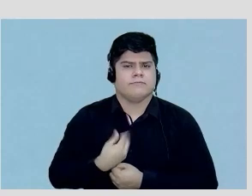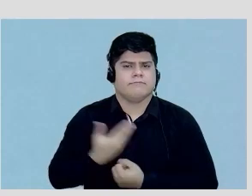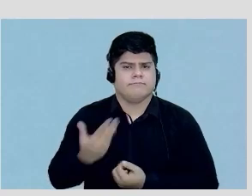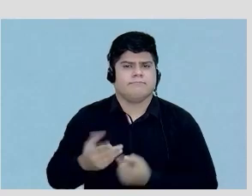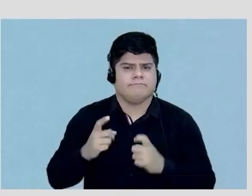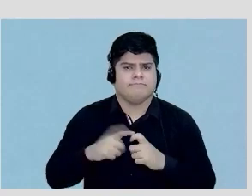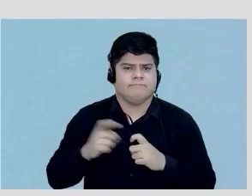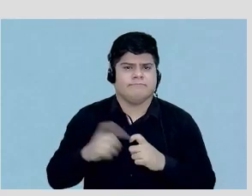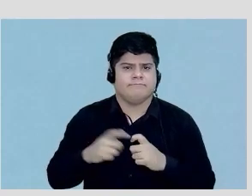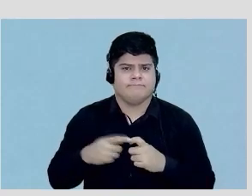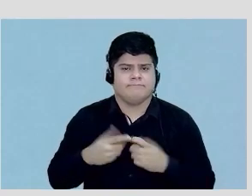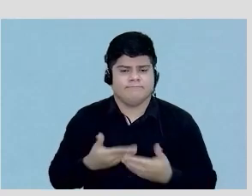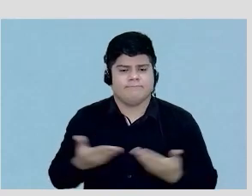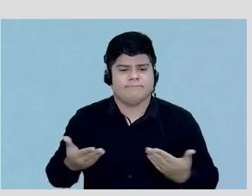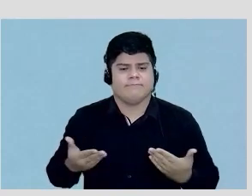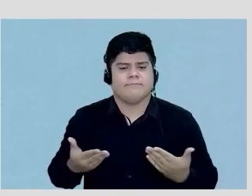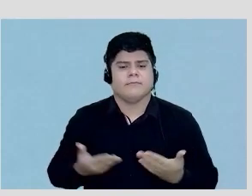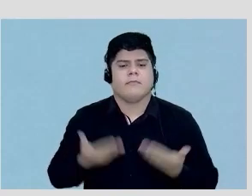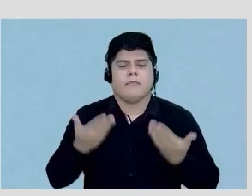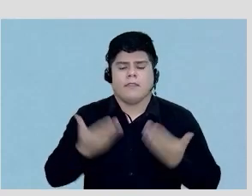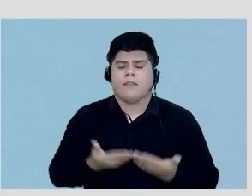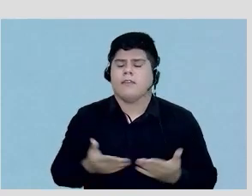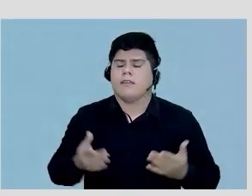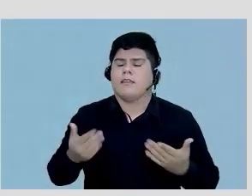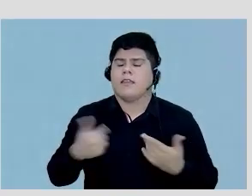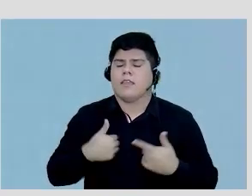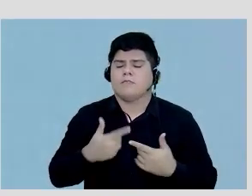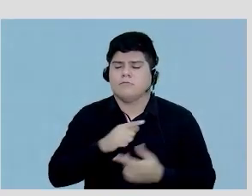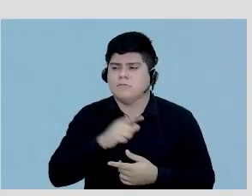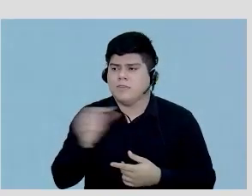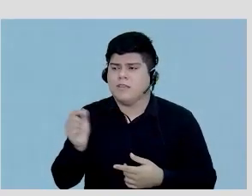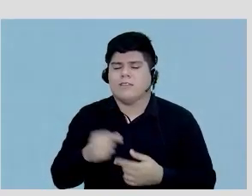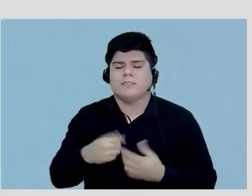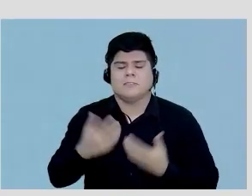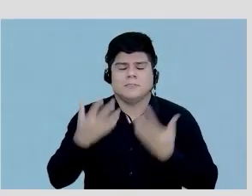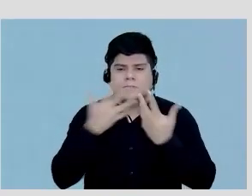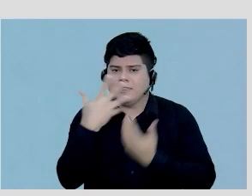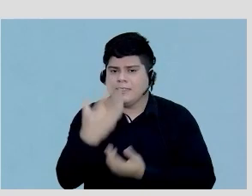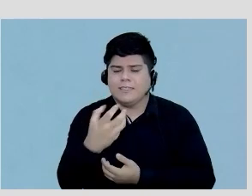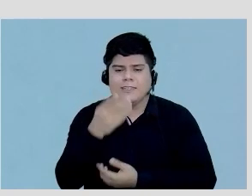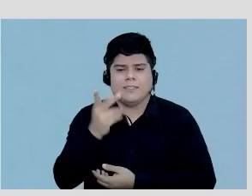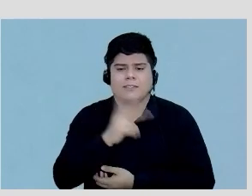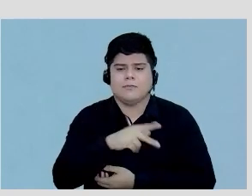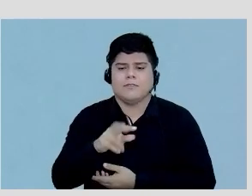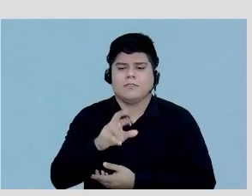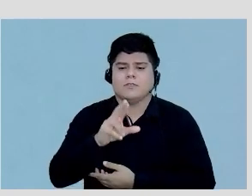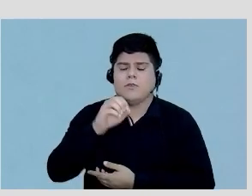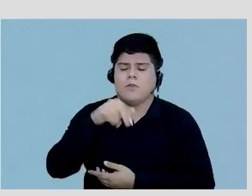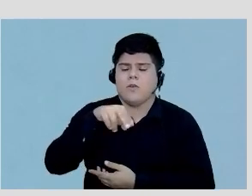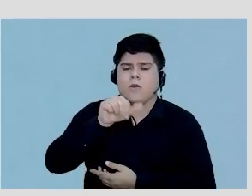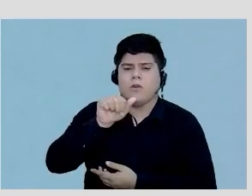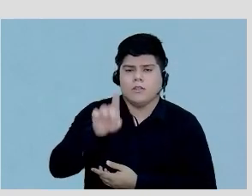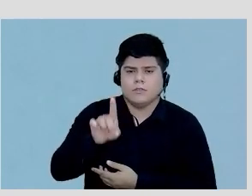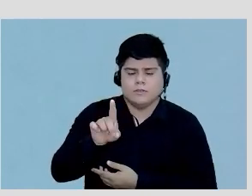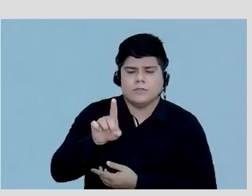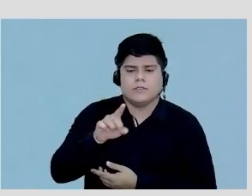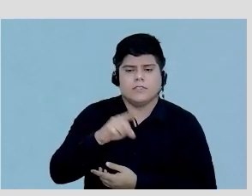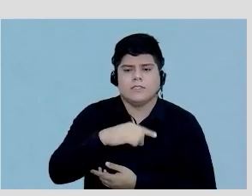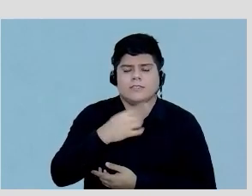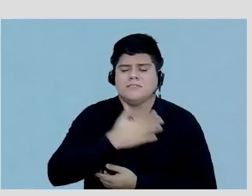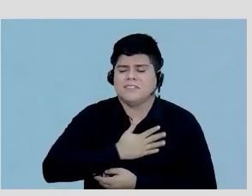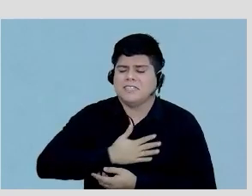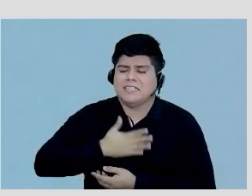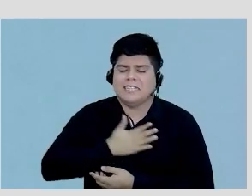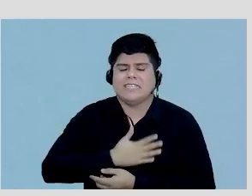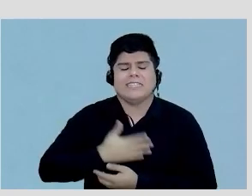médico então eu saio daqui absolutamente encantado com o professor Ronald Schwartz absolutamente muito